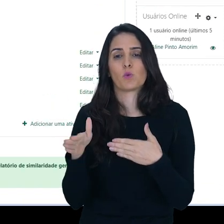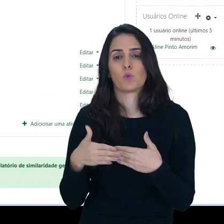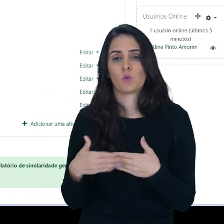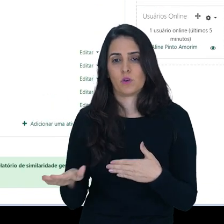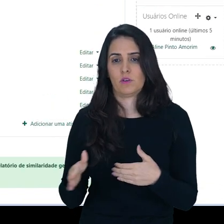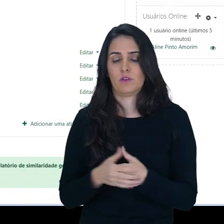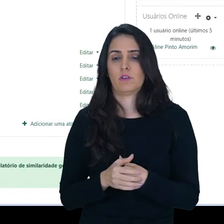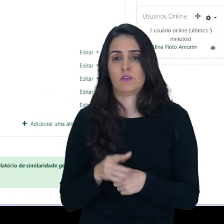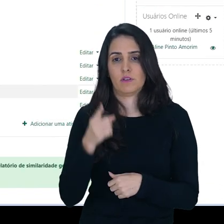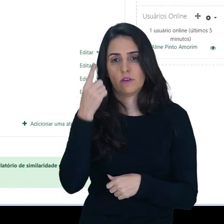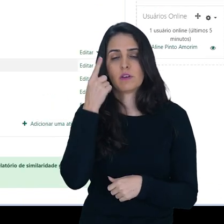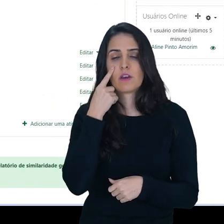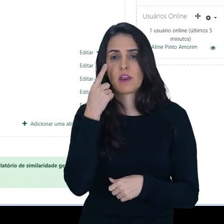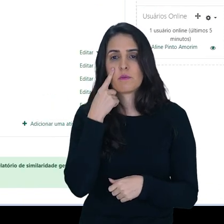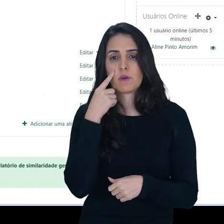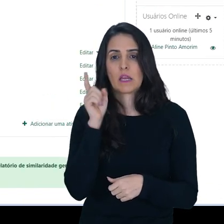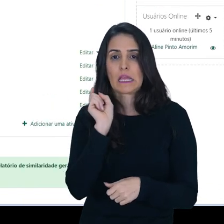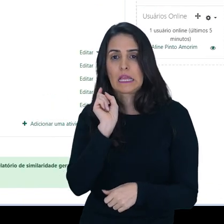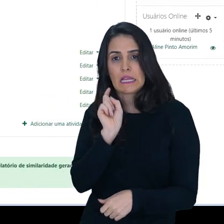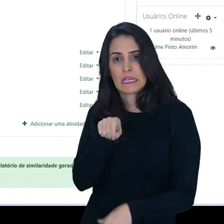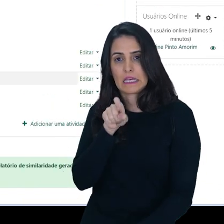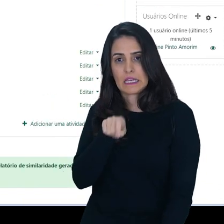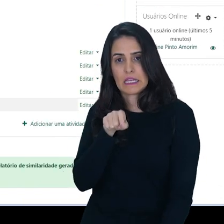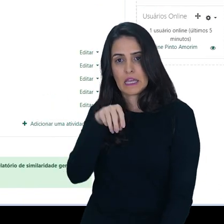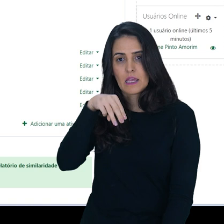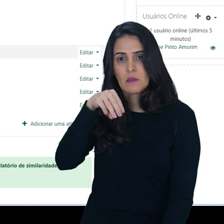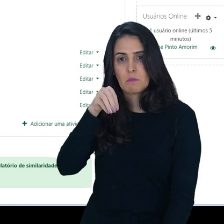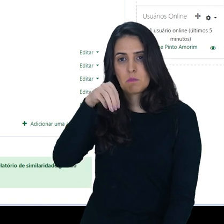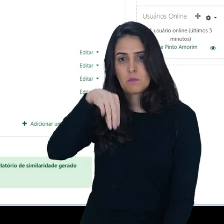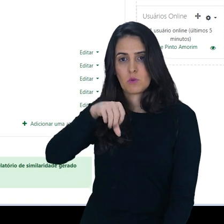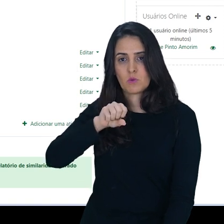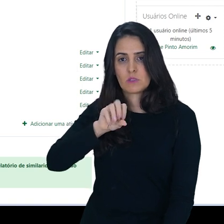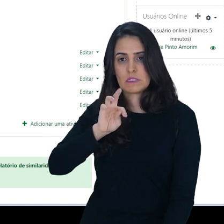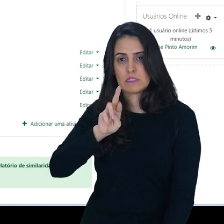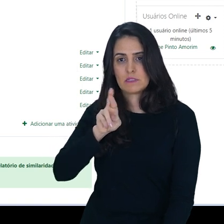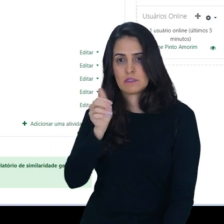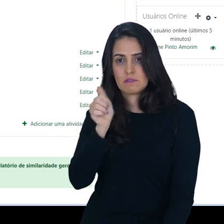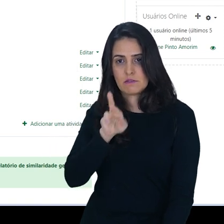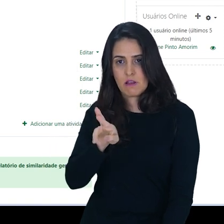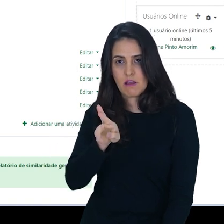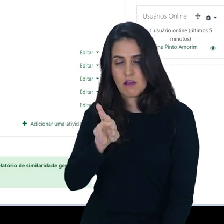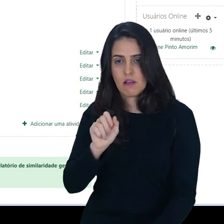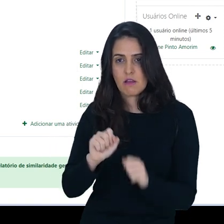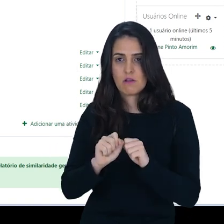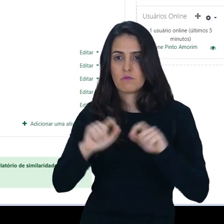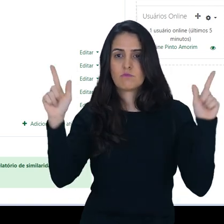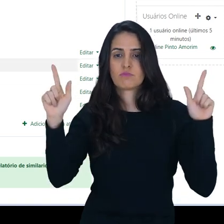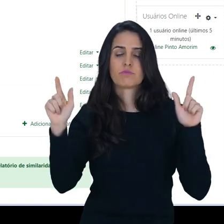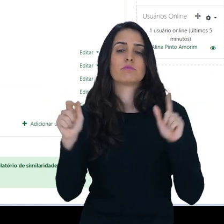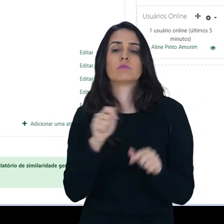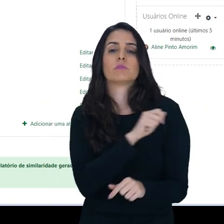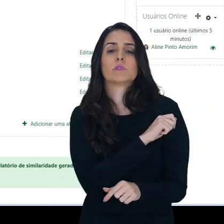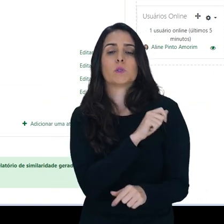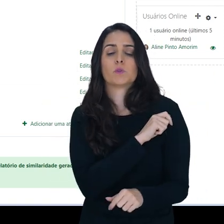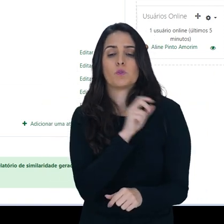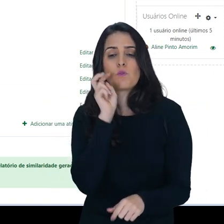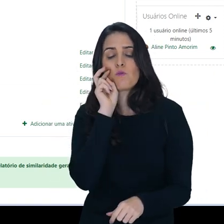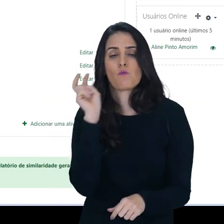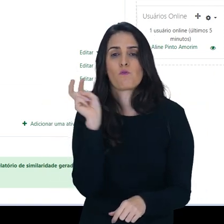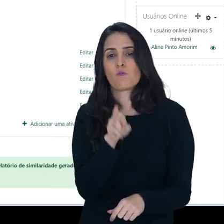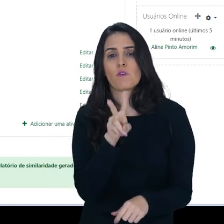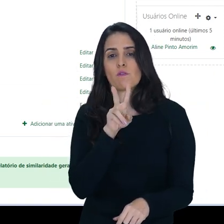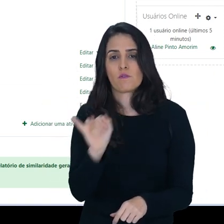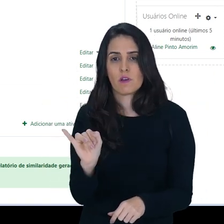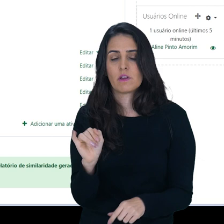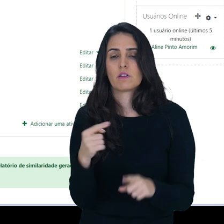Quando eu cliquei em mostrar, esse tópico geral aqui, ele já fica disponível, então o que tiver aqui, o aluno